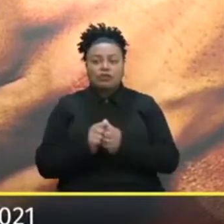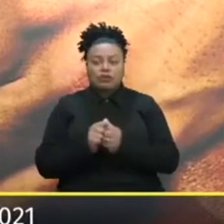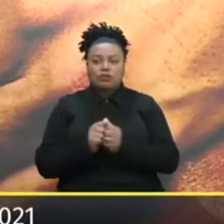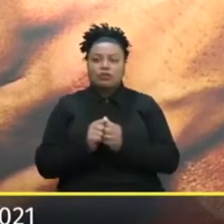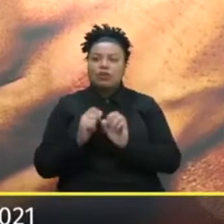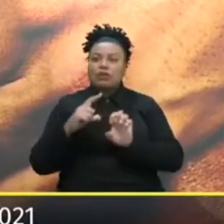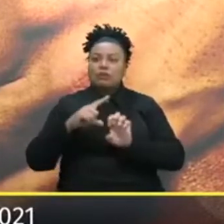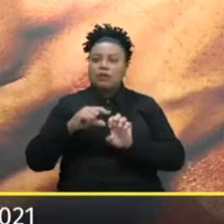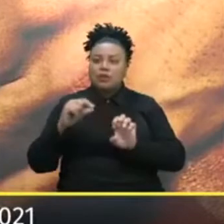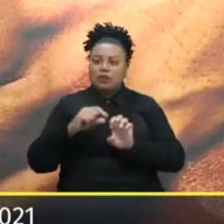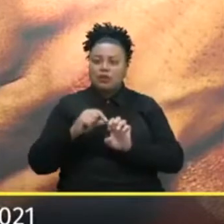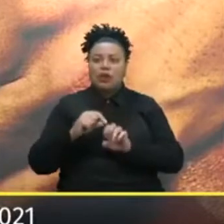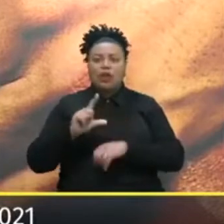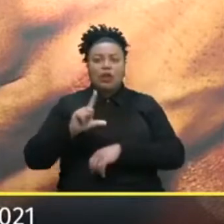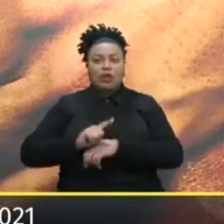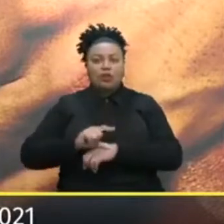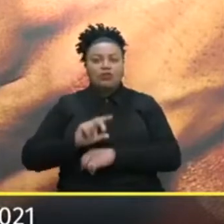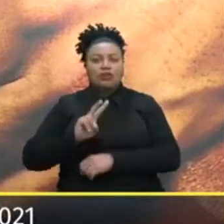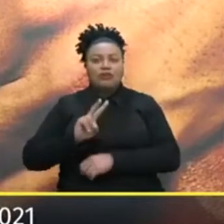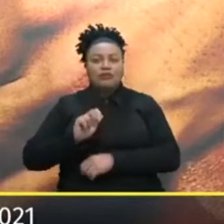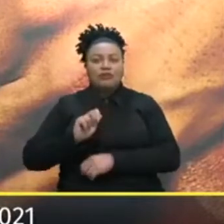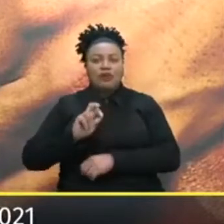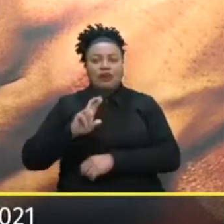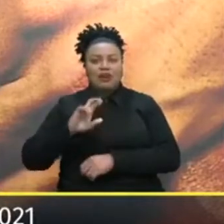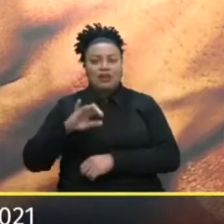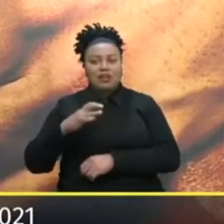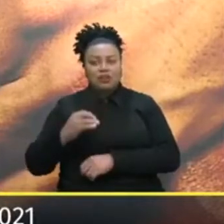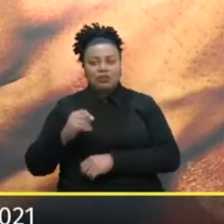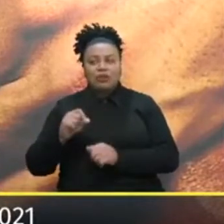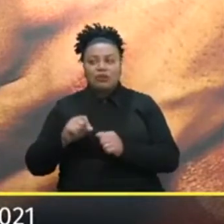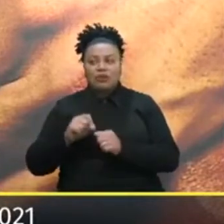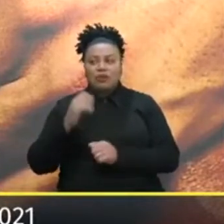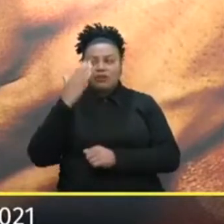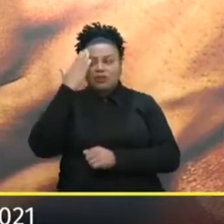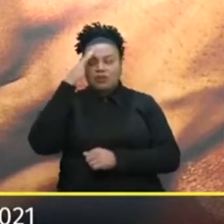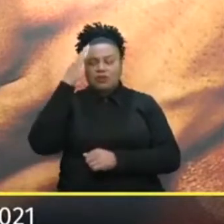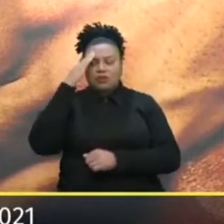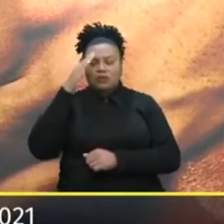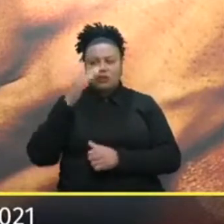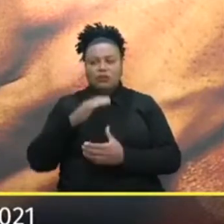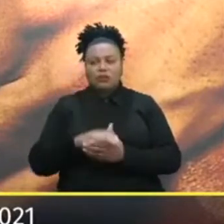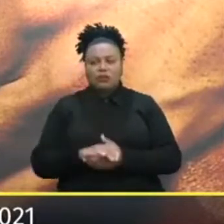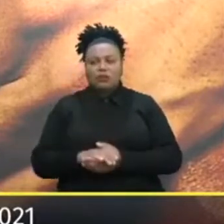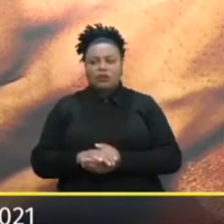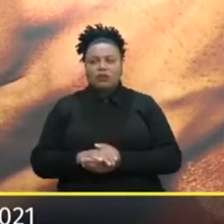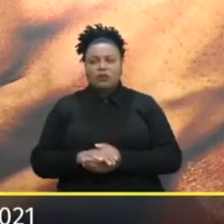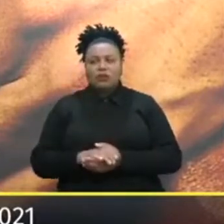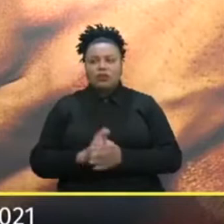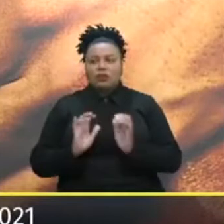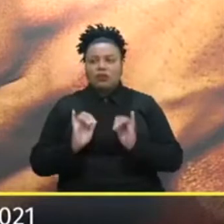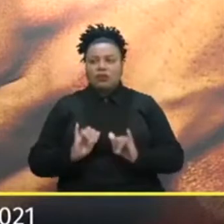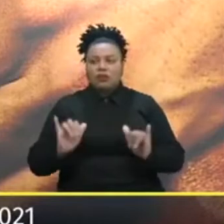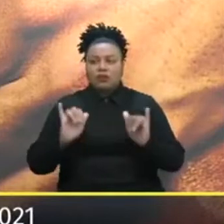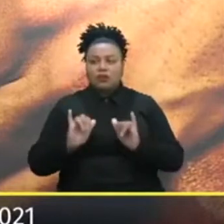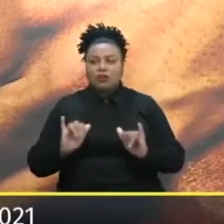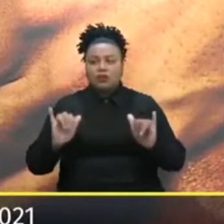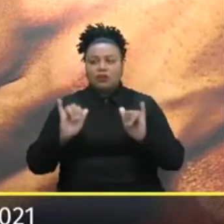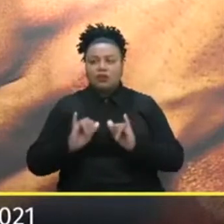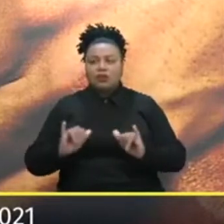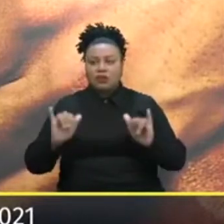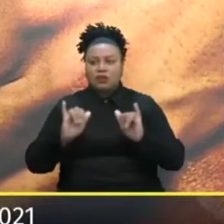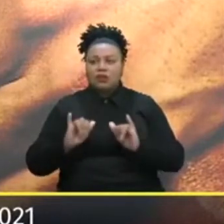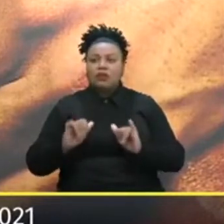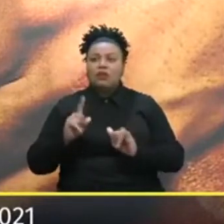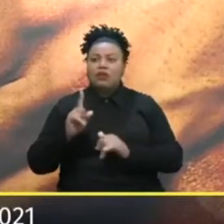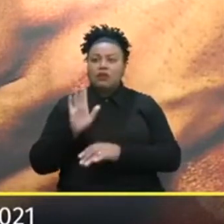empreendedor Ao lado do varejista Ao lado do lojista Fazendo com que ele Entendesse E utilizasse Além de Muitas campanhas